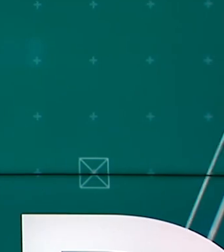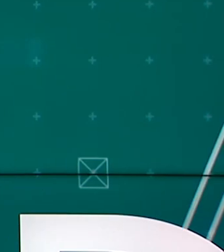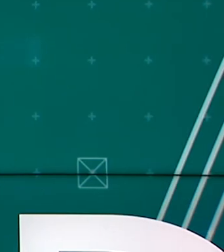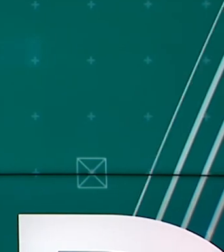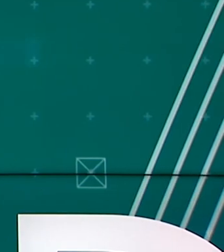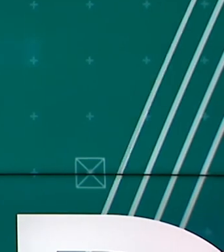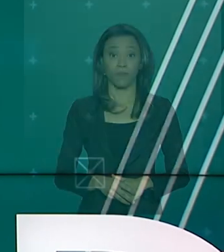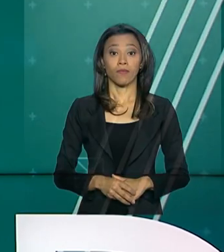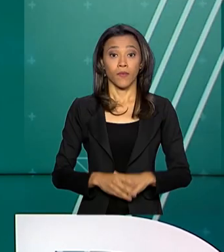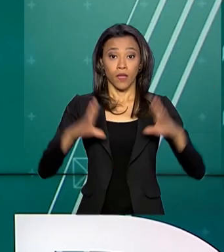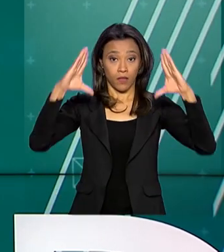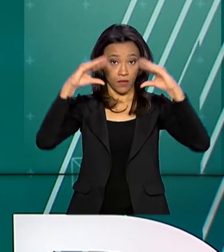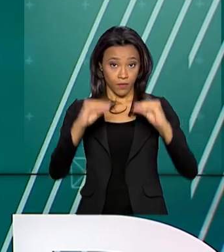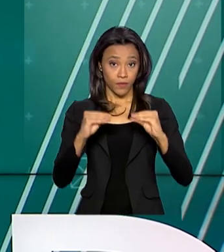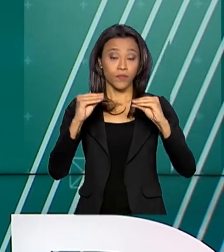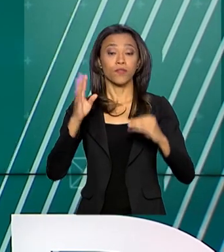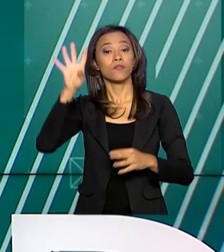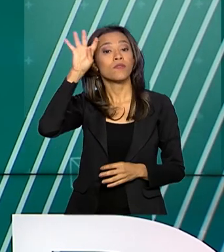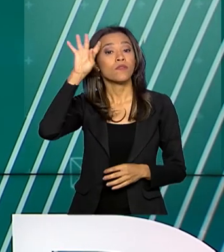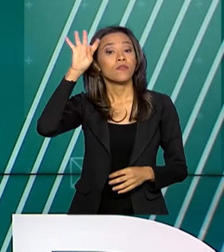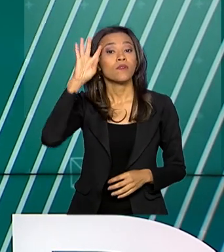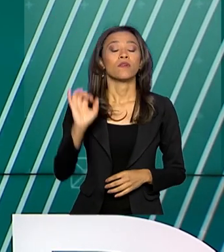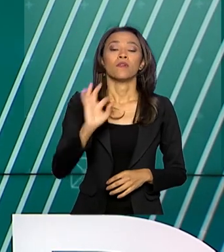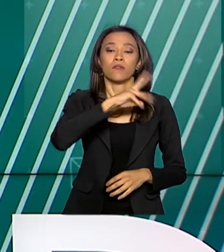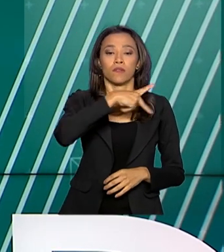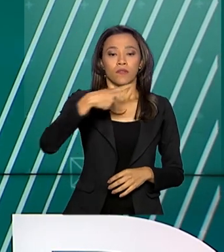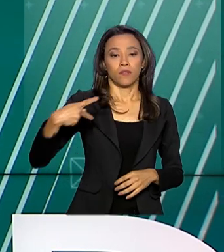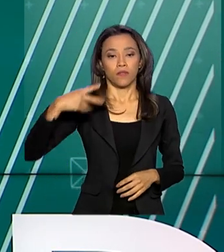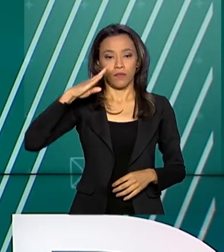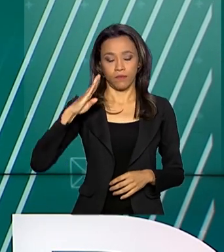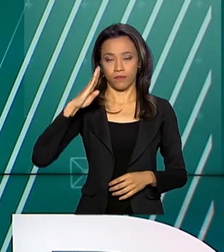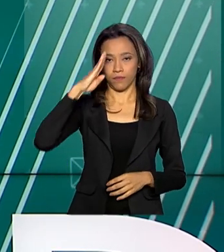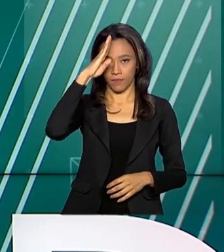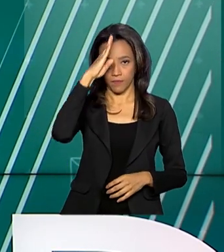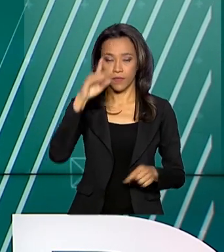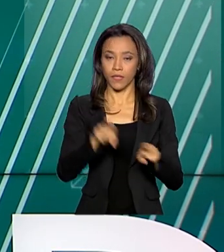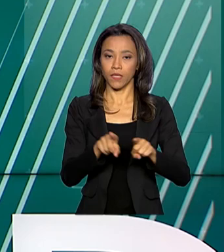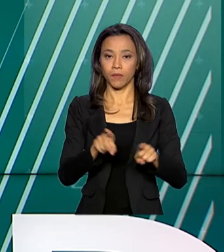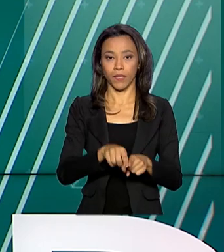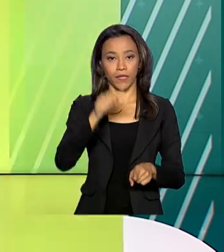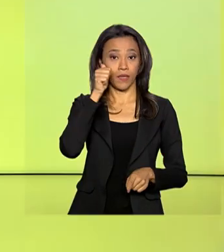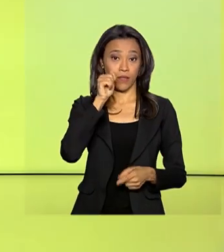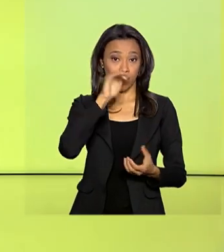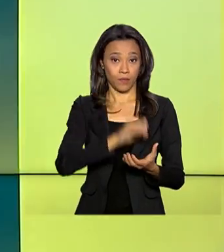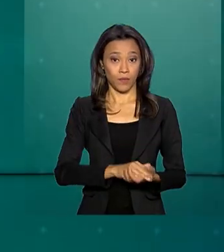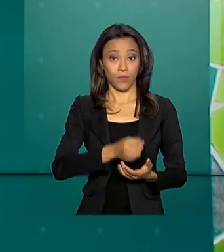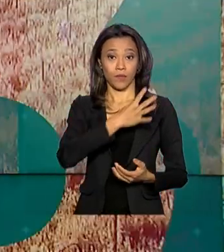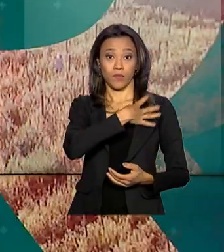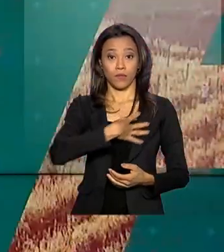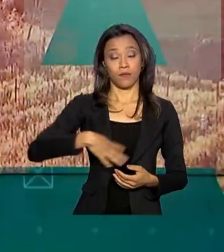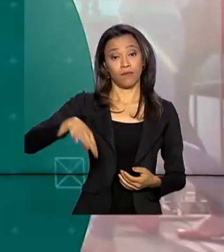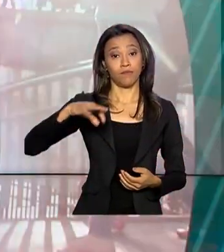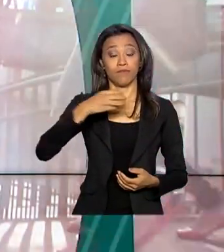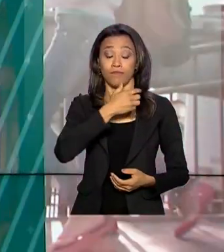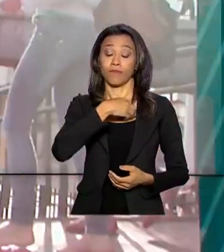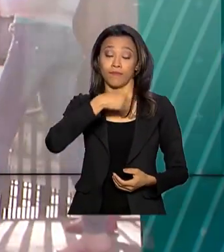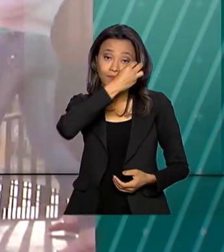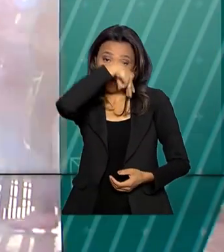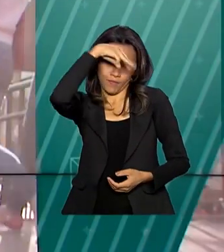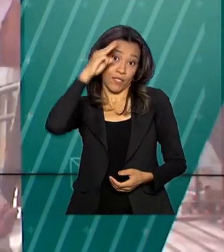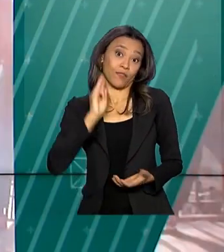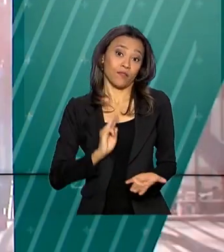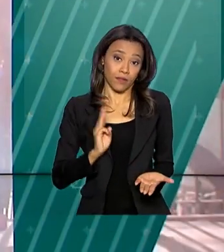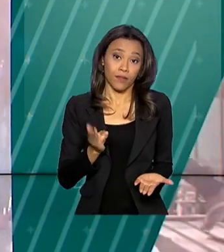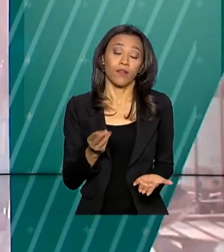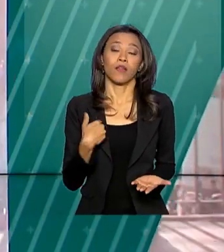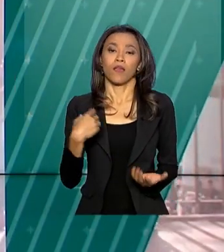E na noite desta quarta-feira, o presidente Jair Bolsonaro e a primeira-dama Michele Bolsonaro receberam os chefes